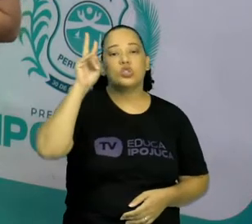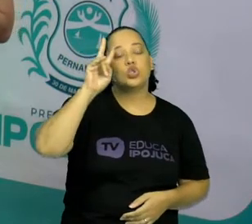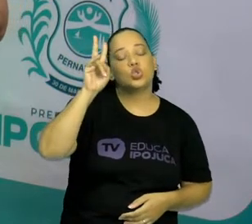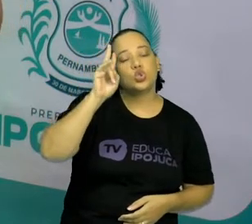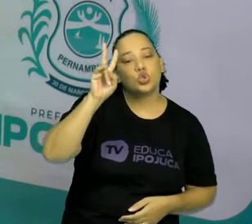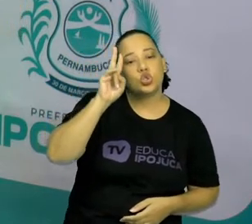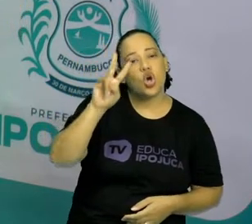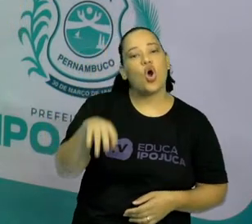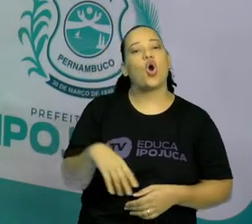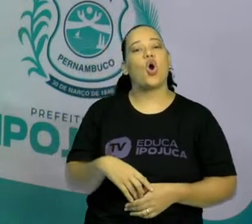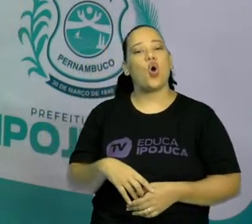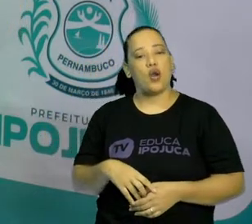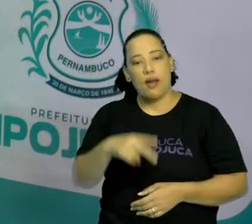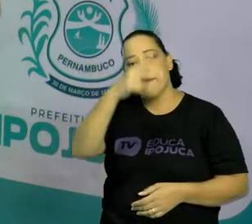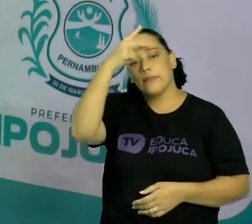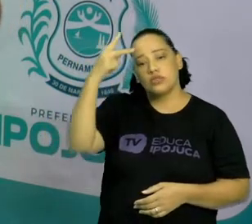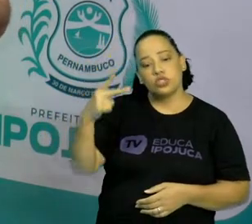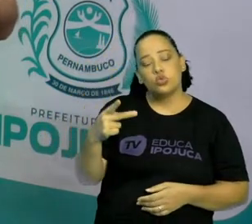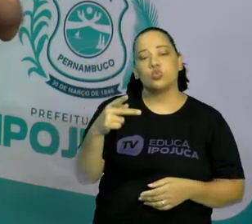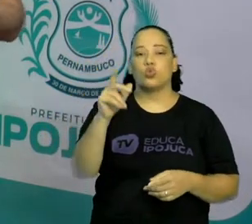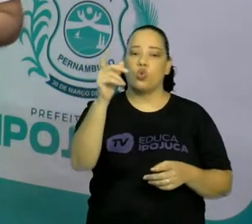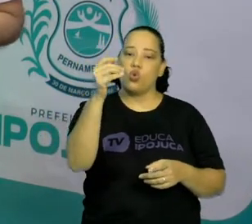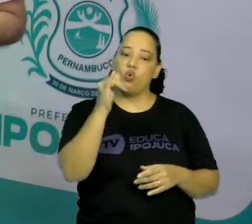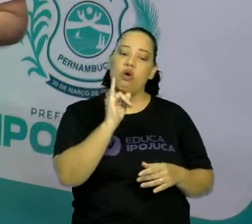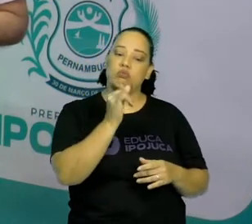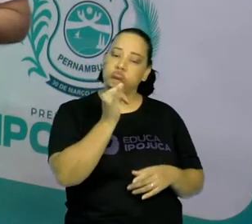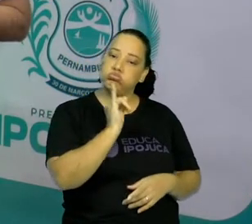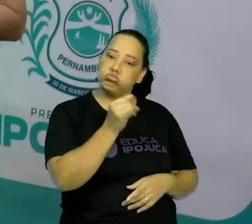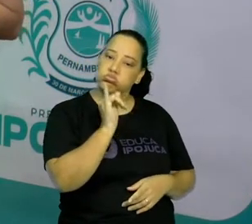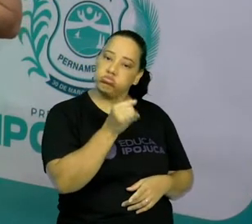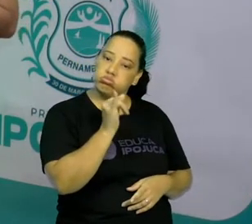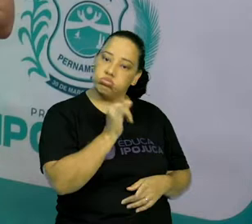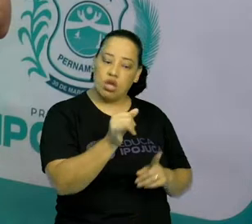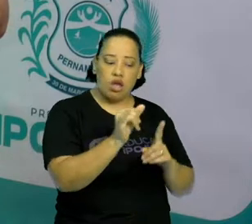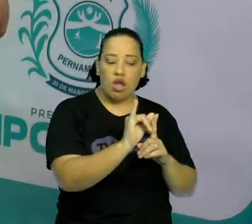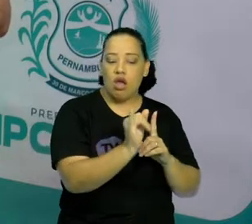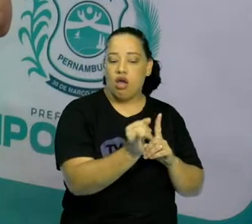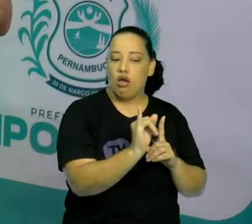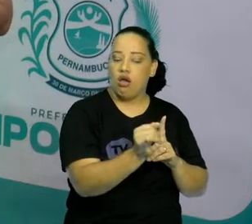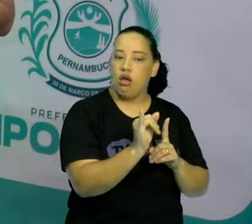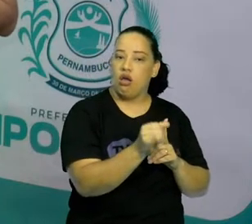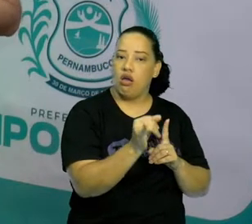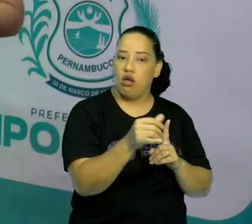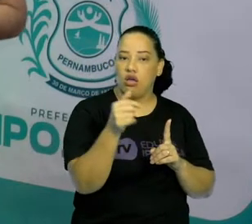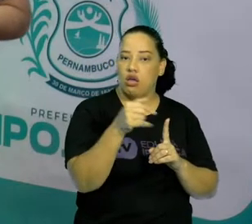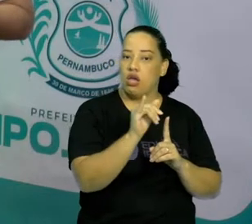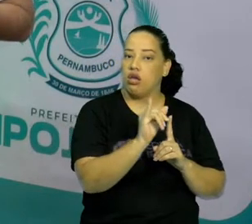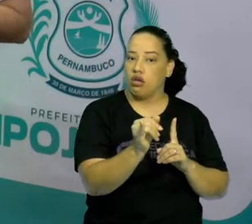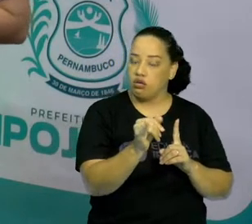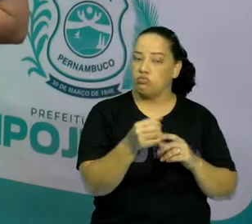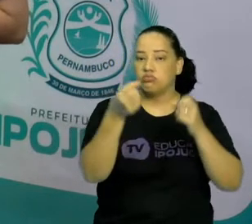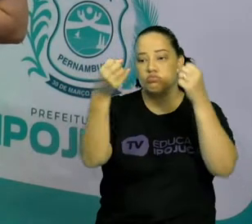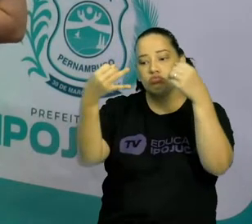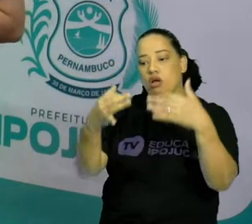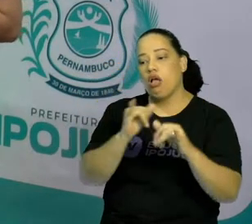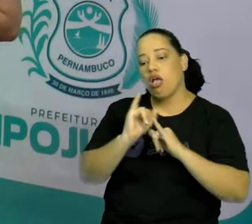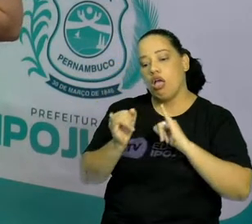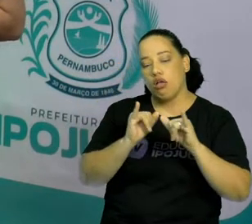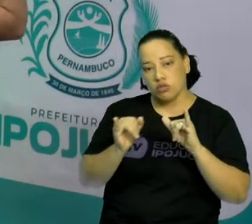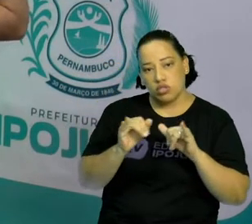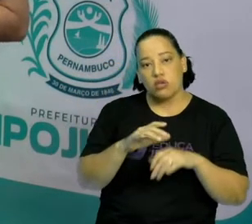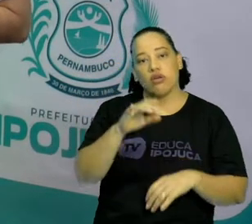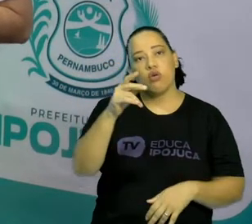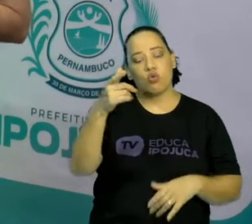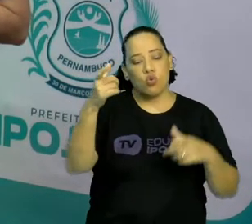história contada por um narrador, que se passa em um mundo de fantasia,